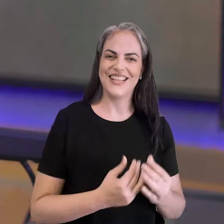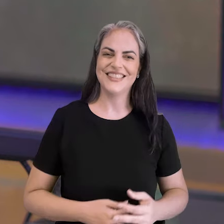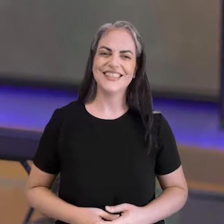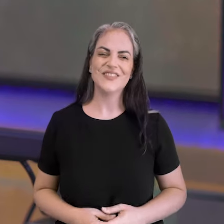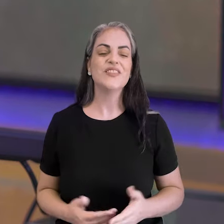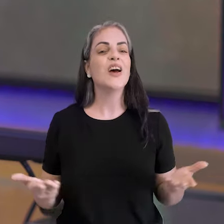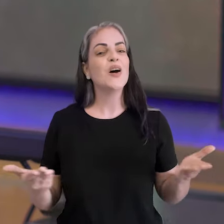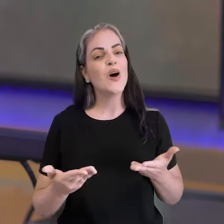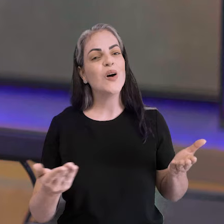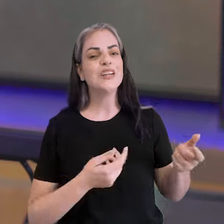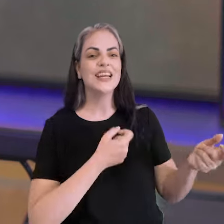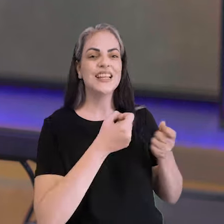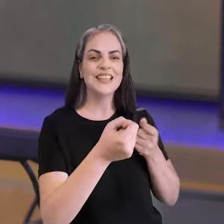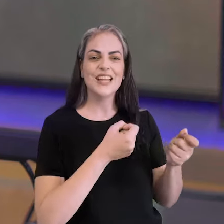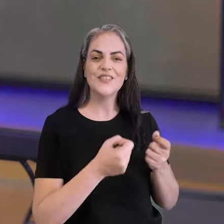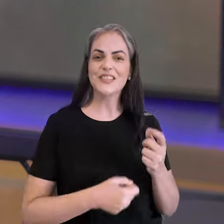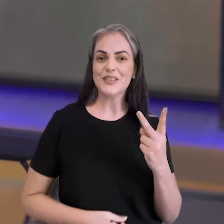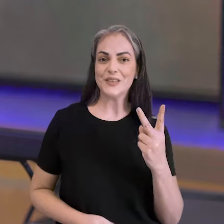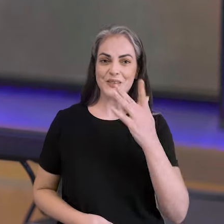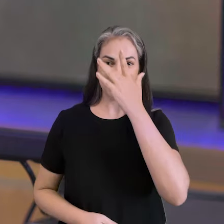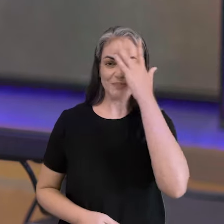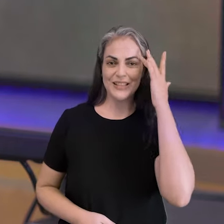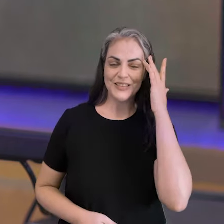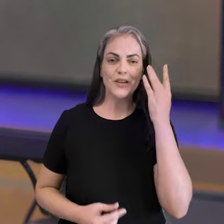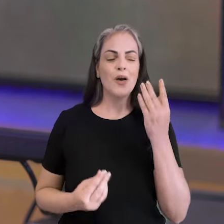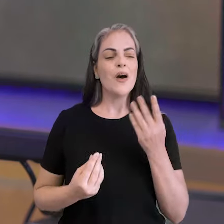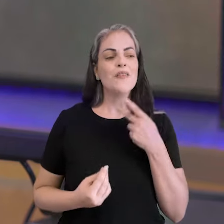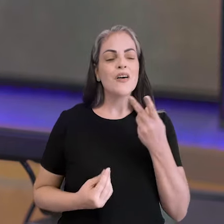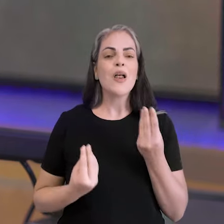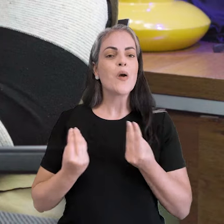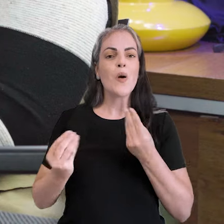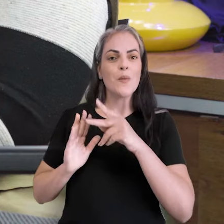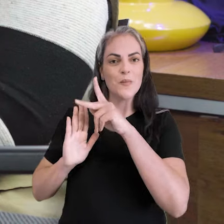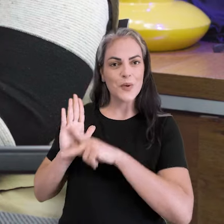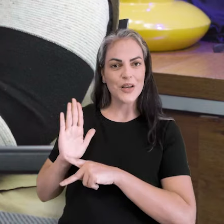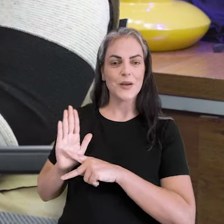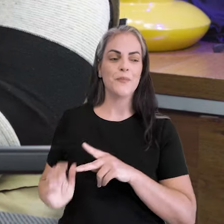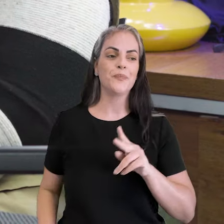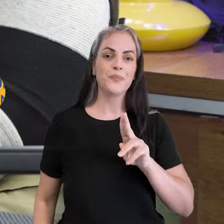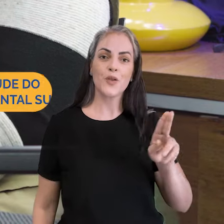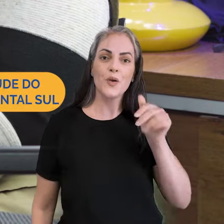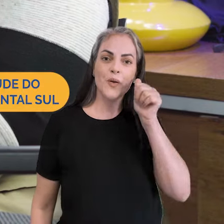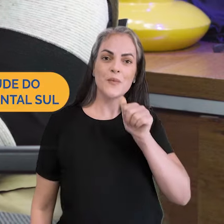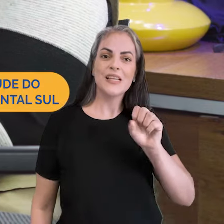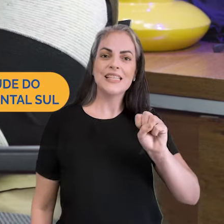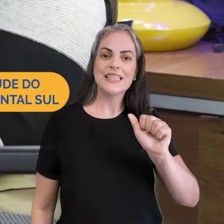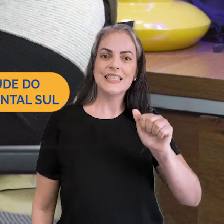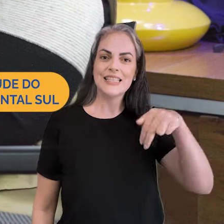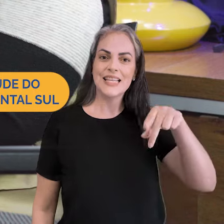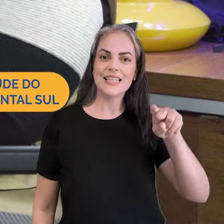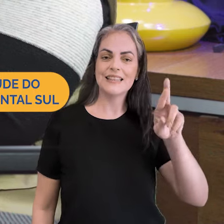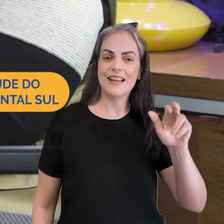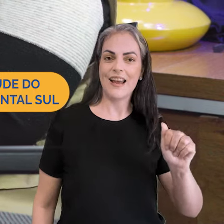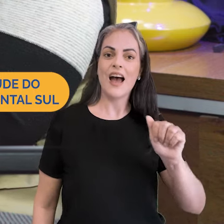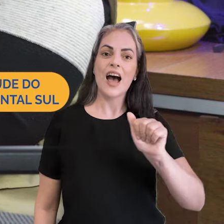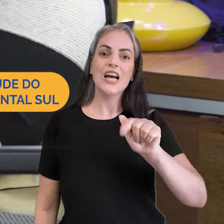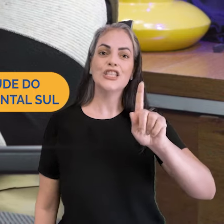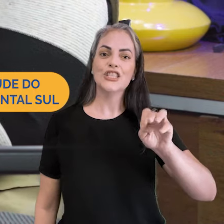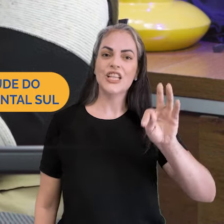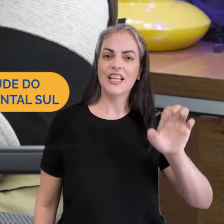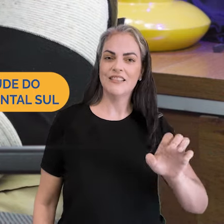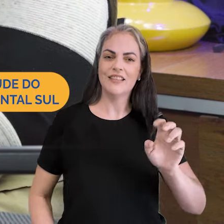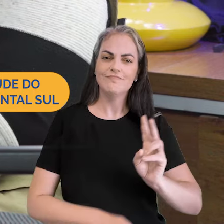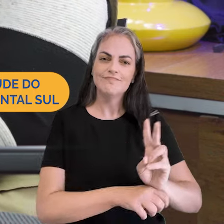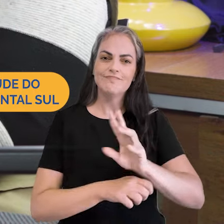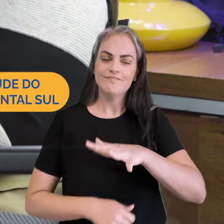E para falar sobre esse programa e como se preparar para ele, nós vamos falar hoje com Sandra Silva, agente de Vigilância Ambiental em Saúde do